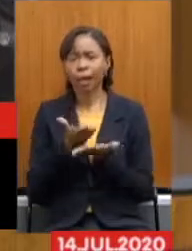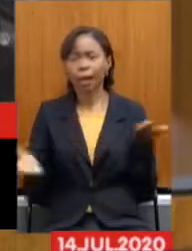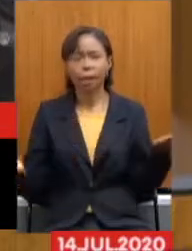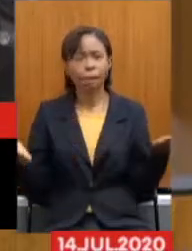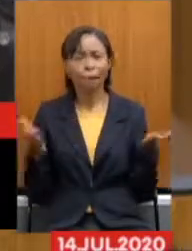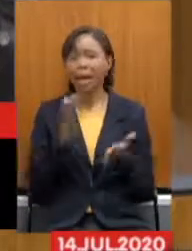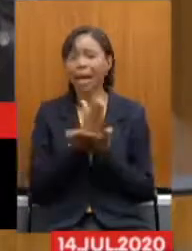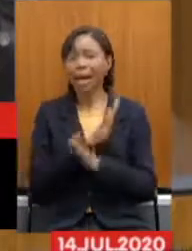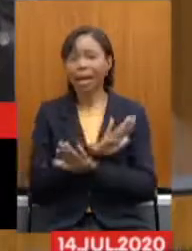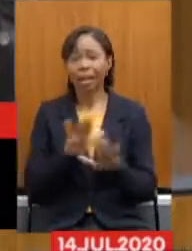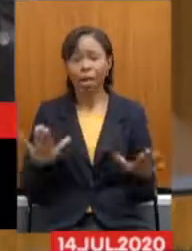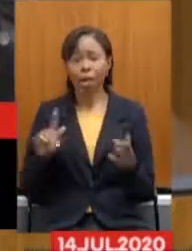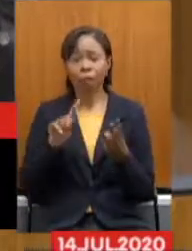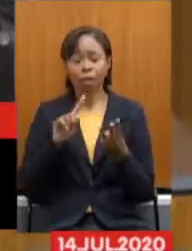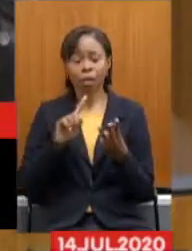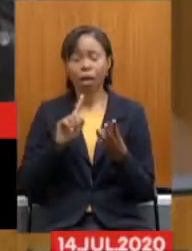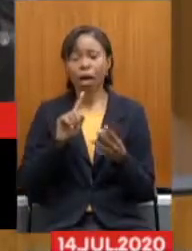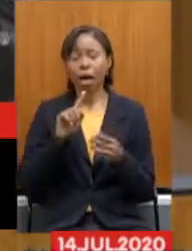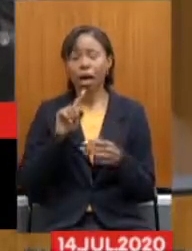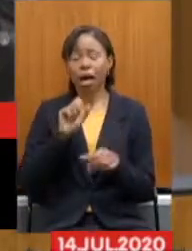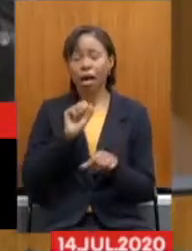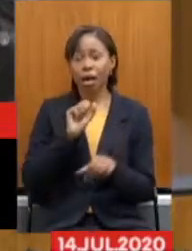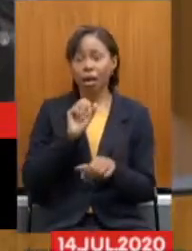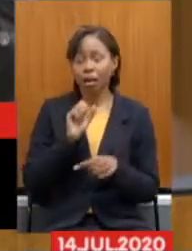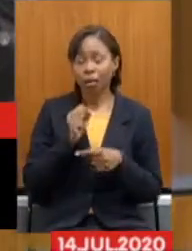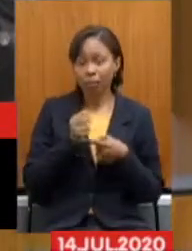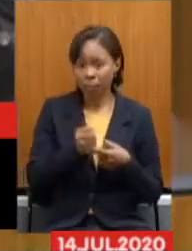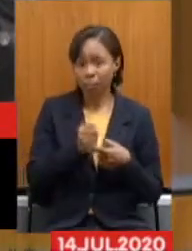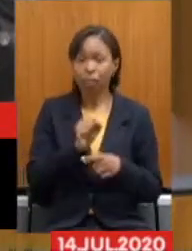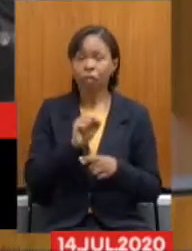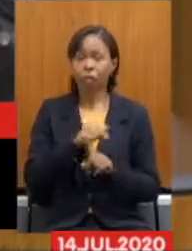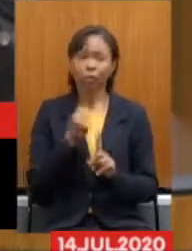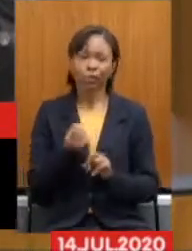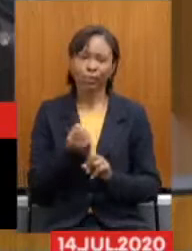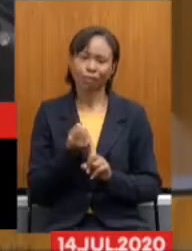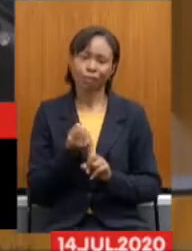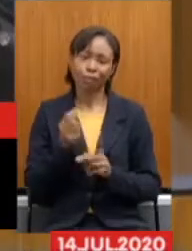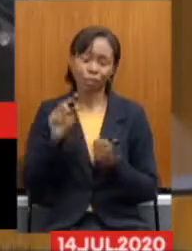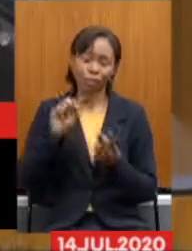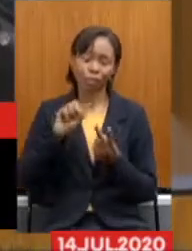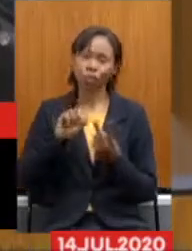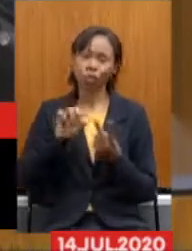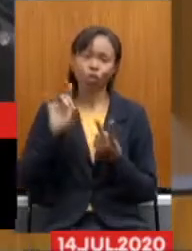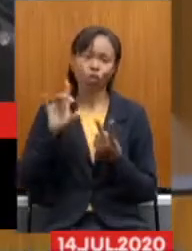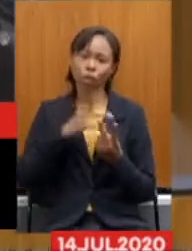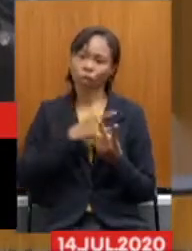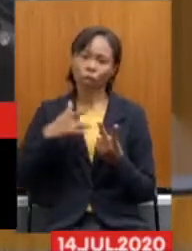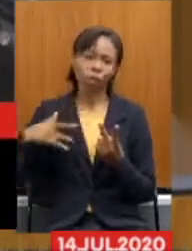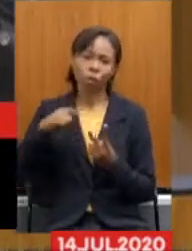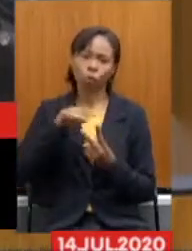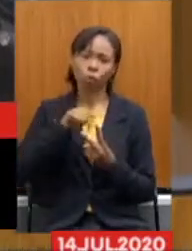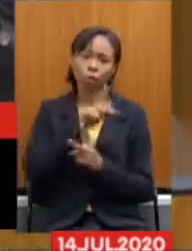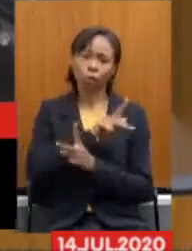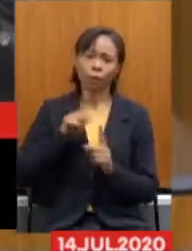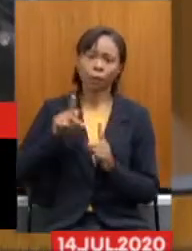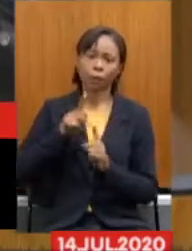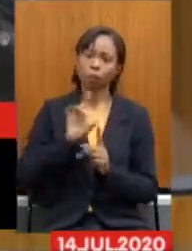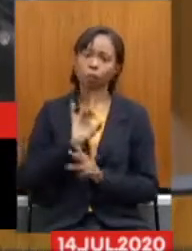Social Não tem mais Assistência Social Vai ser saúde E Previdência Com esses critérios Que vocês